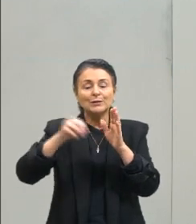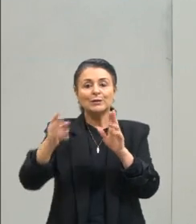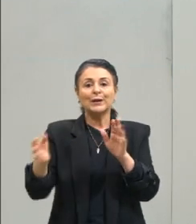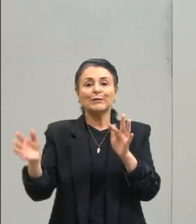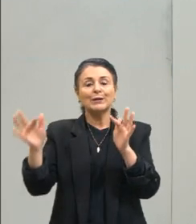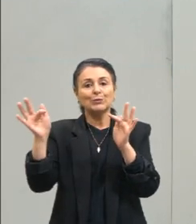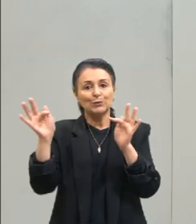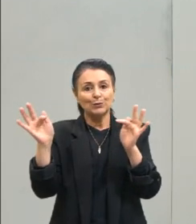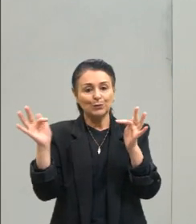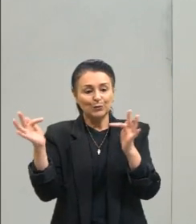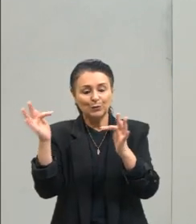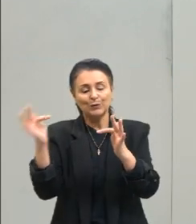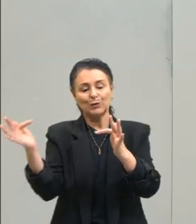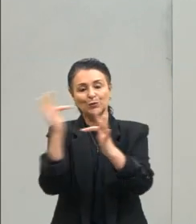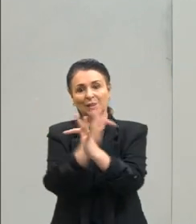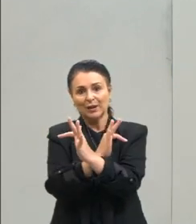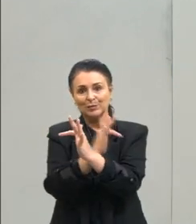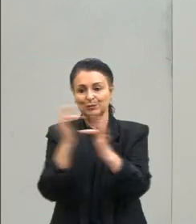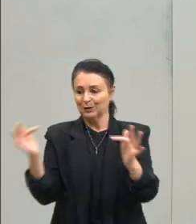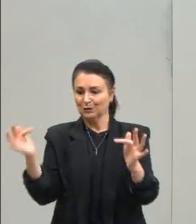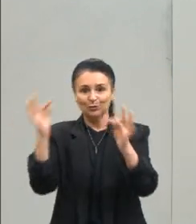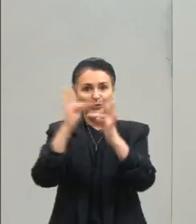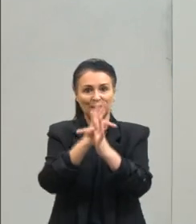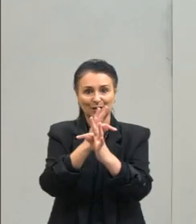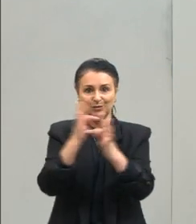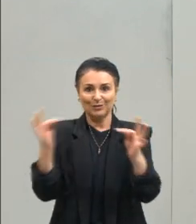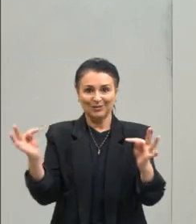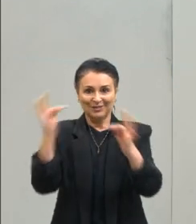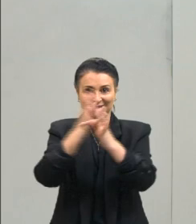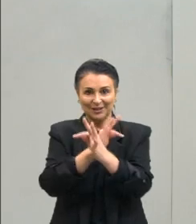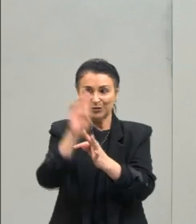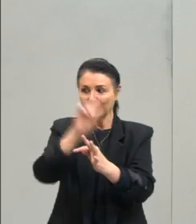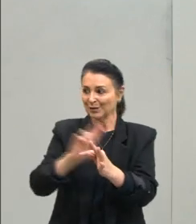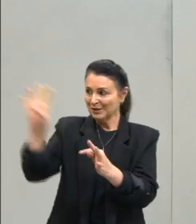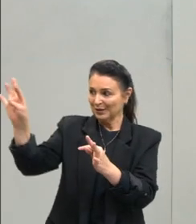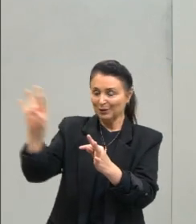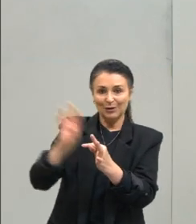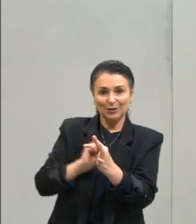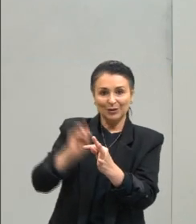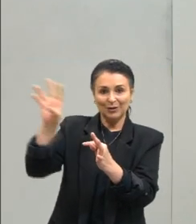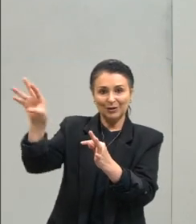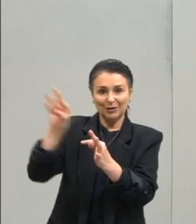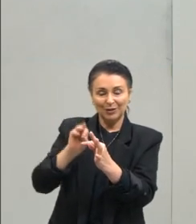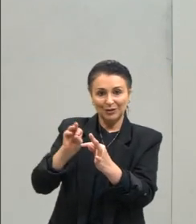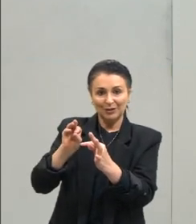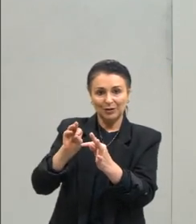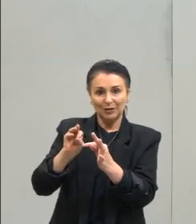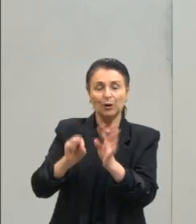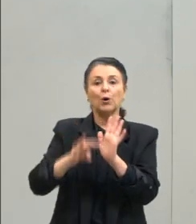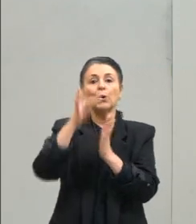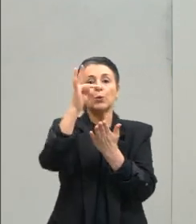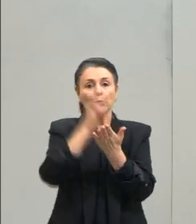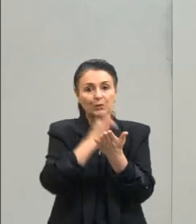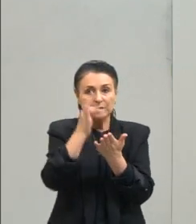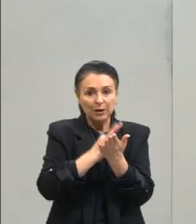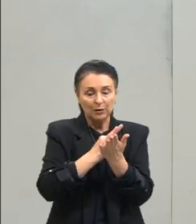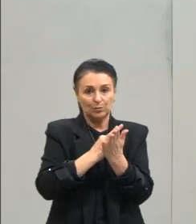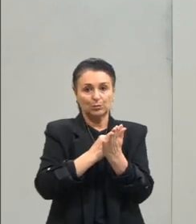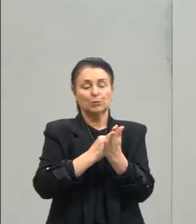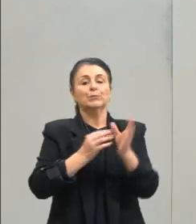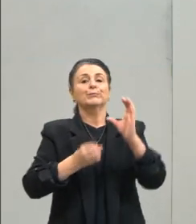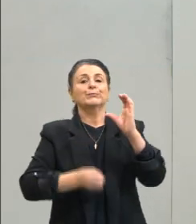aí a gente constrói dessa maneira esse grande texto o texto dissertativo argumentativo ele tem lá